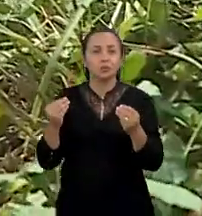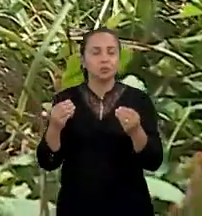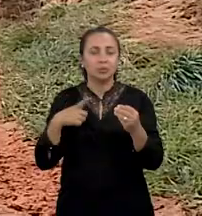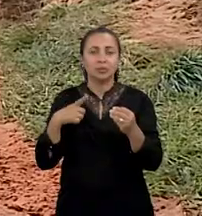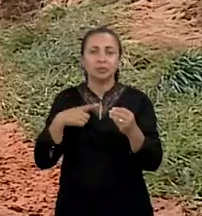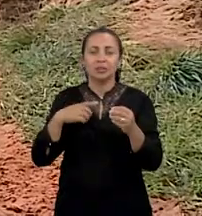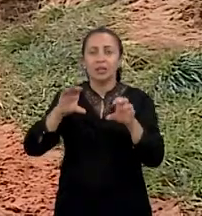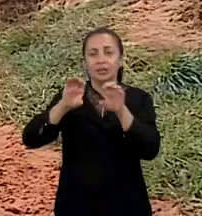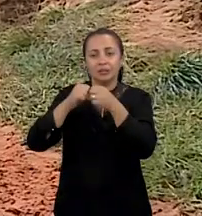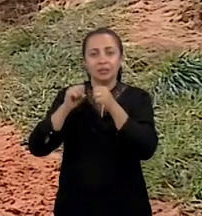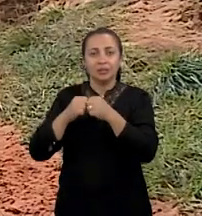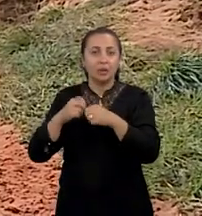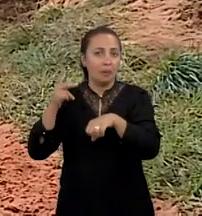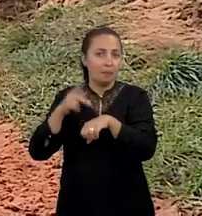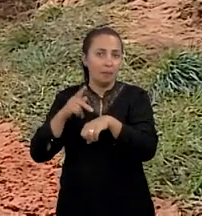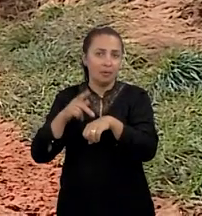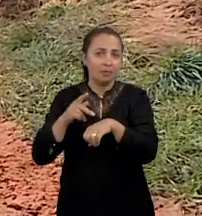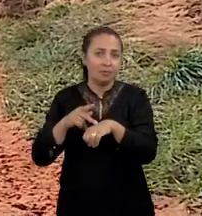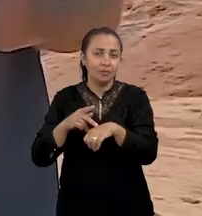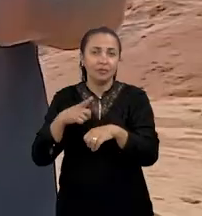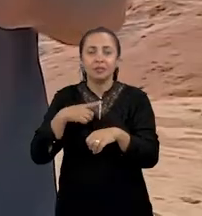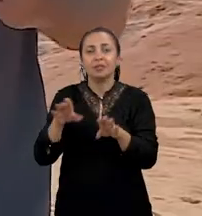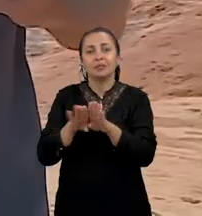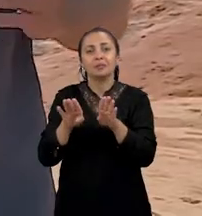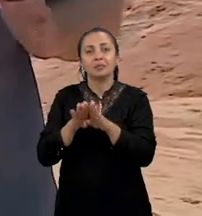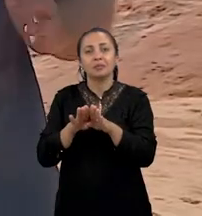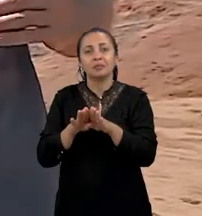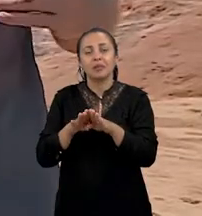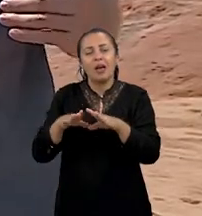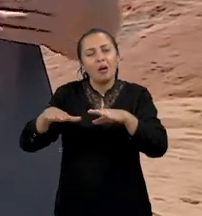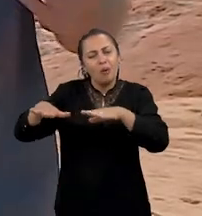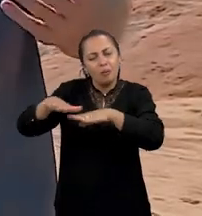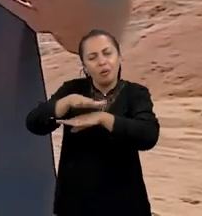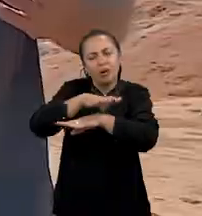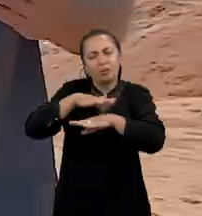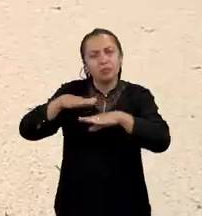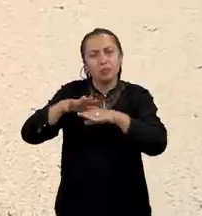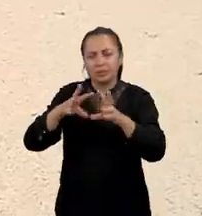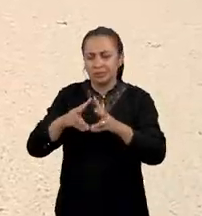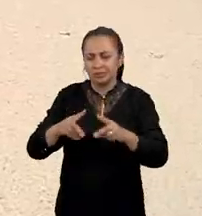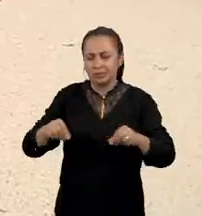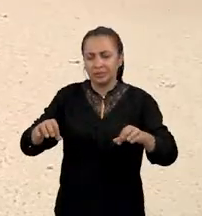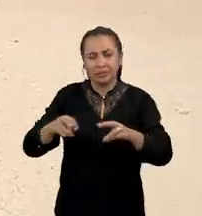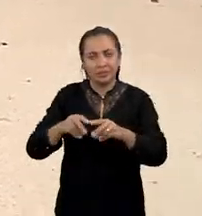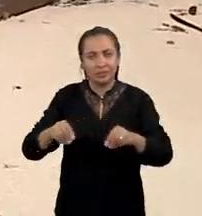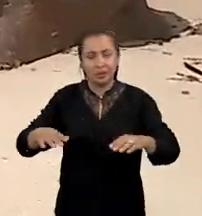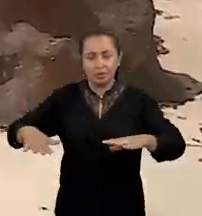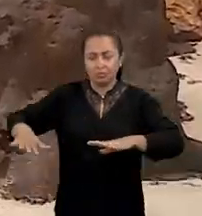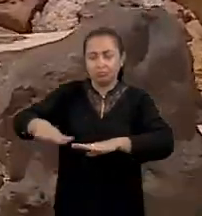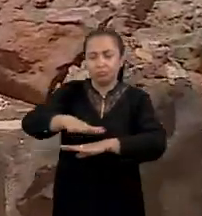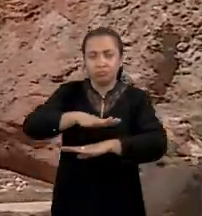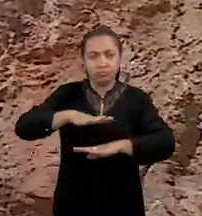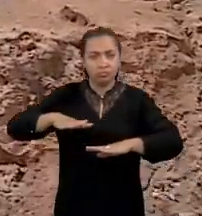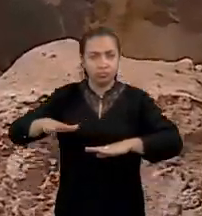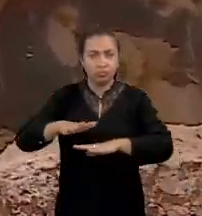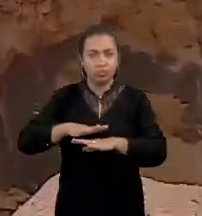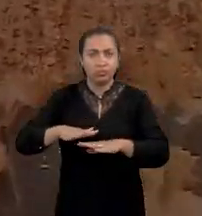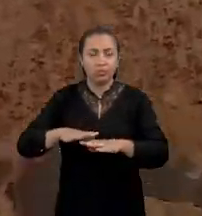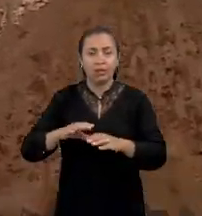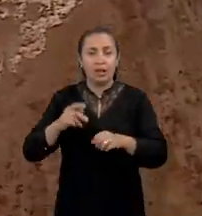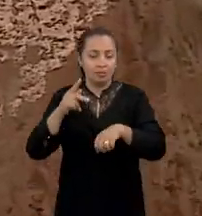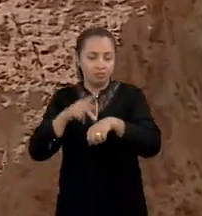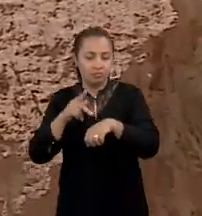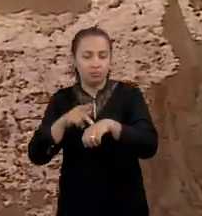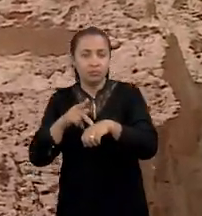Além desse fraturamento da rocha, há também uma camada arenosa que recobre essas rochas.